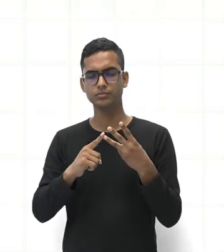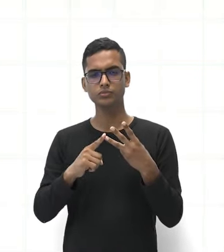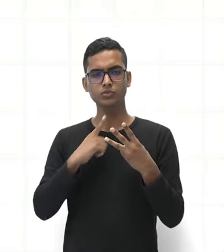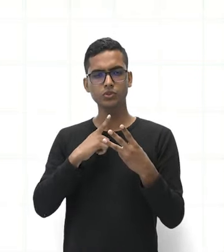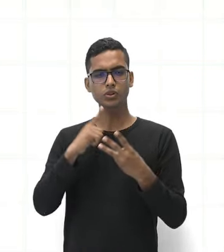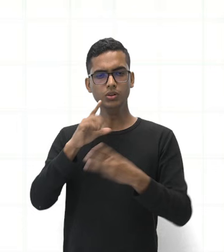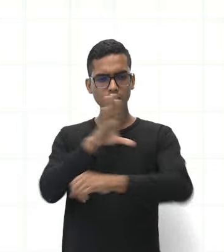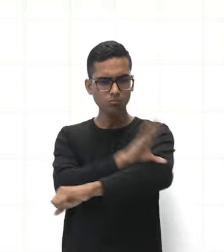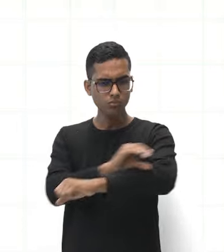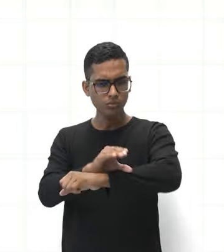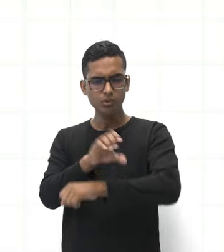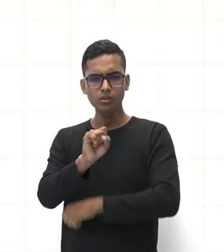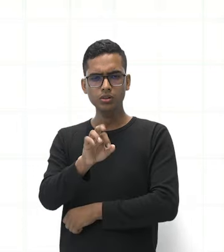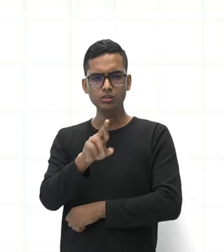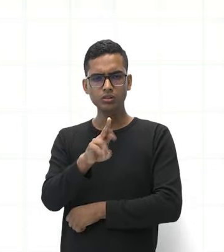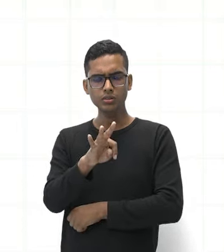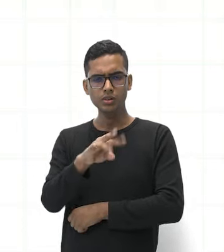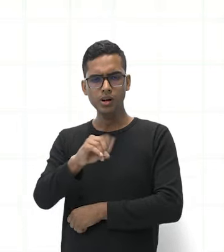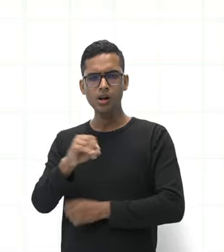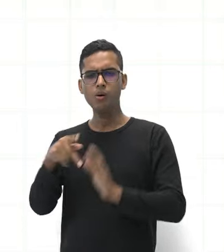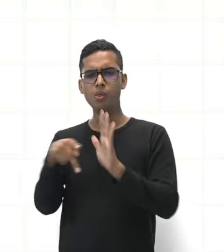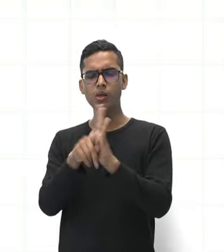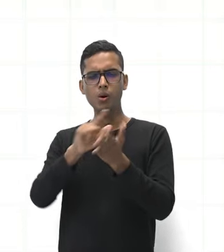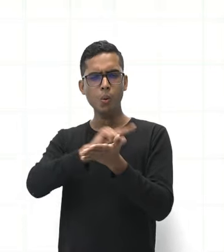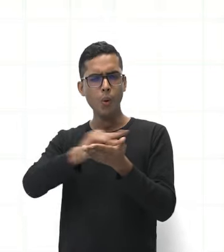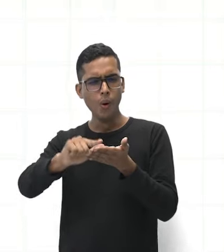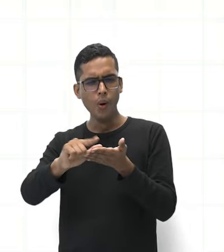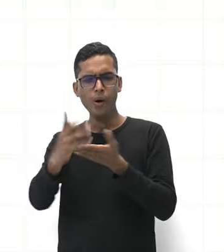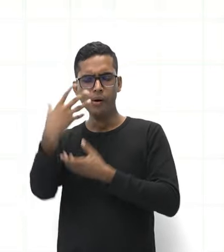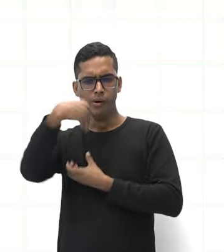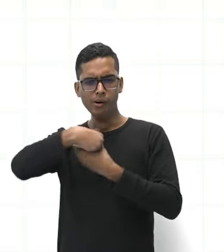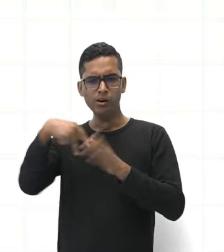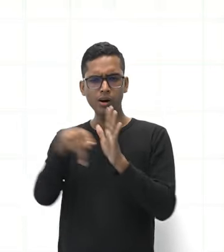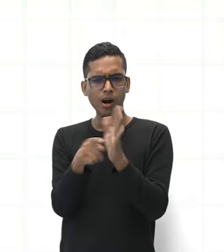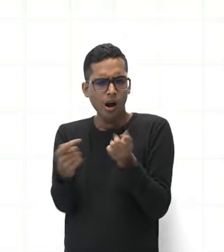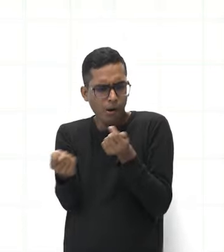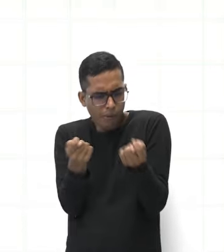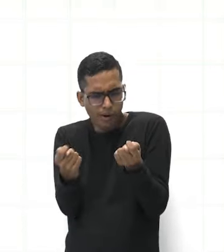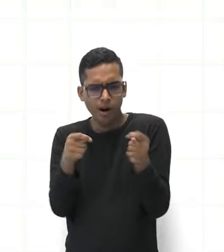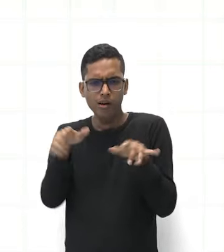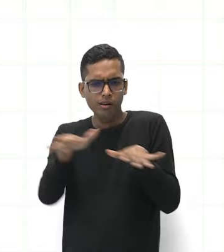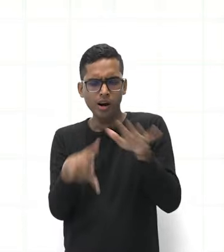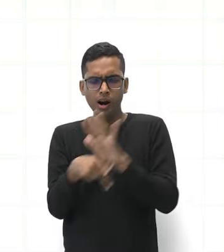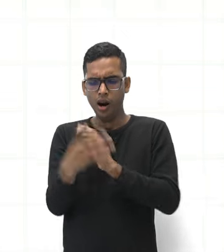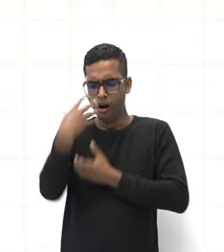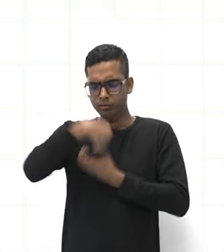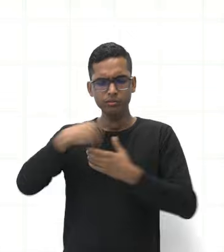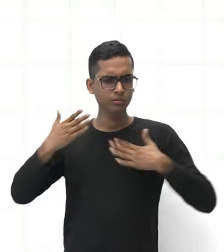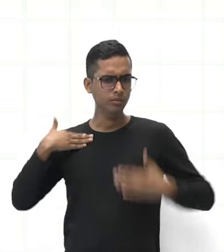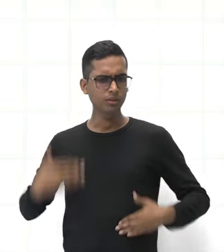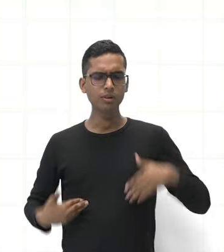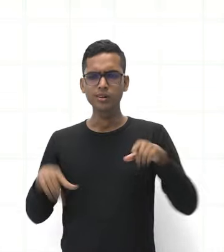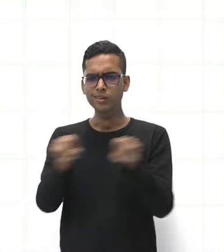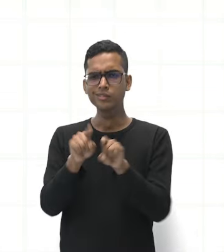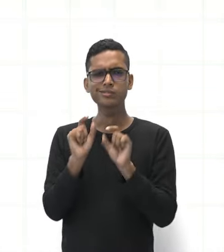estriado, é encontrado nas paredes dos órgãos internos e controla movimentos involuntários, como a